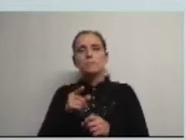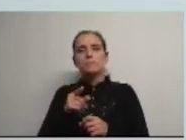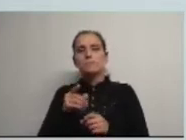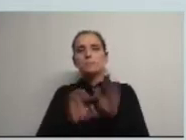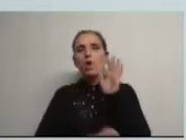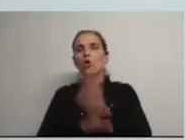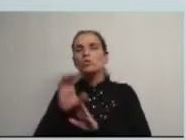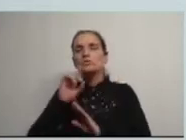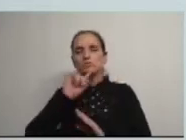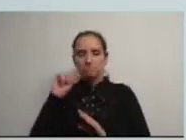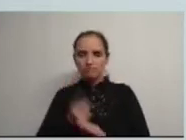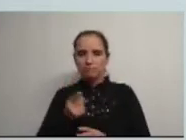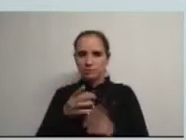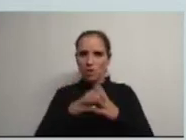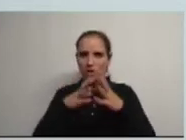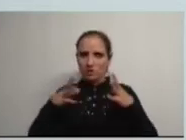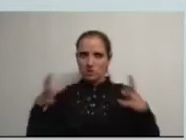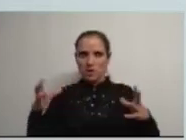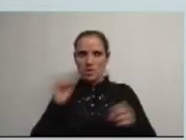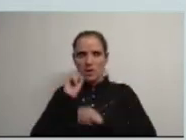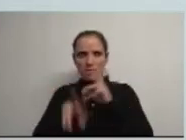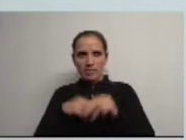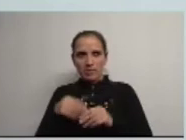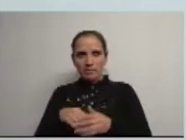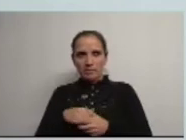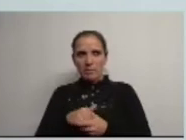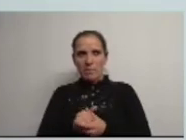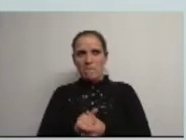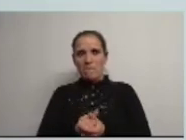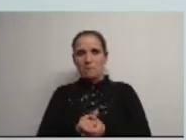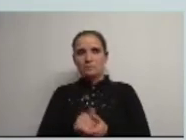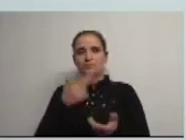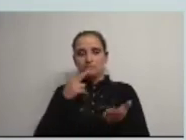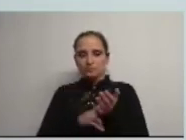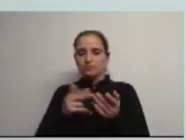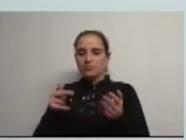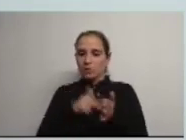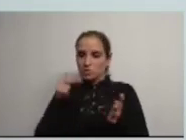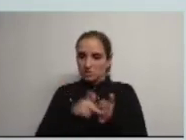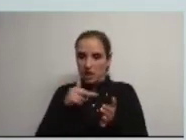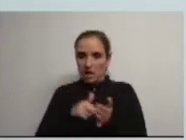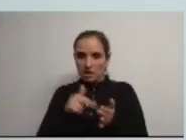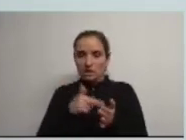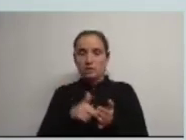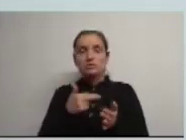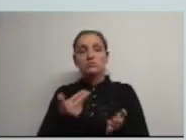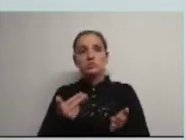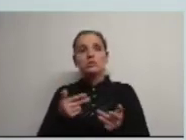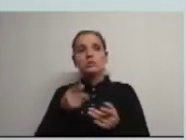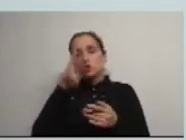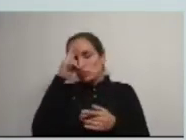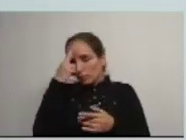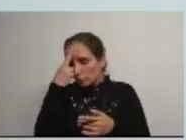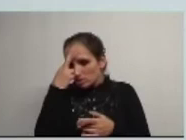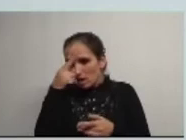para promover o crescimento e a inovação vamos esperar e temos razões para acreditar que Agda se esforçará